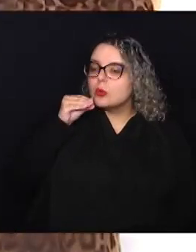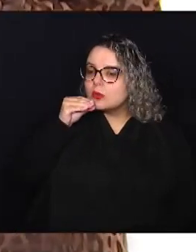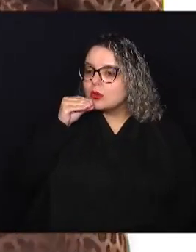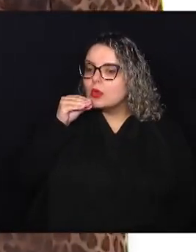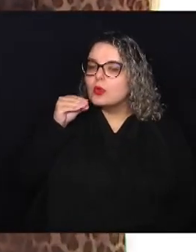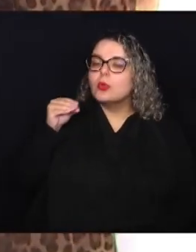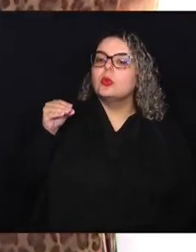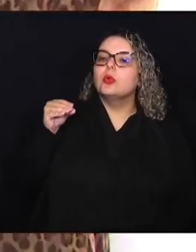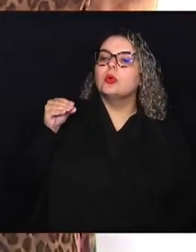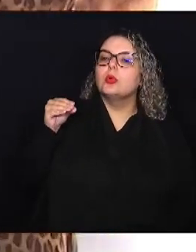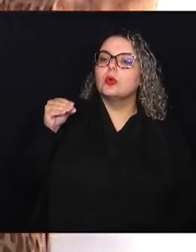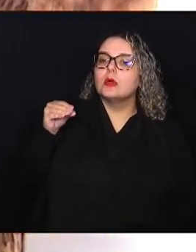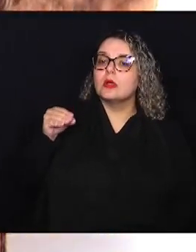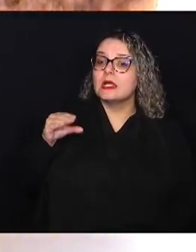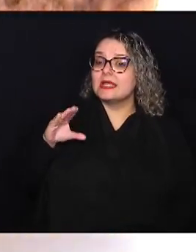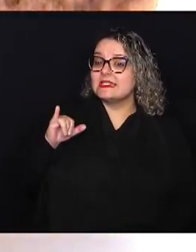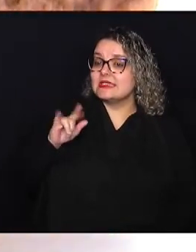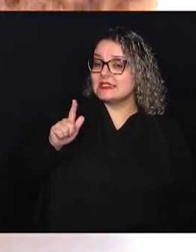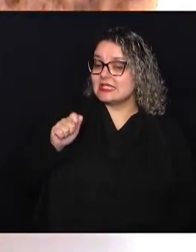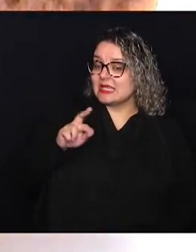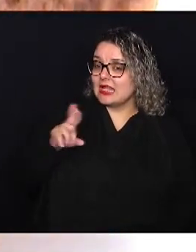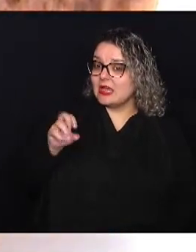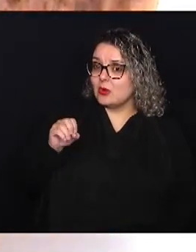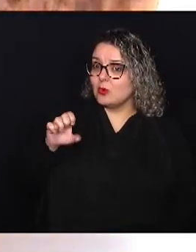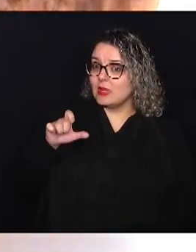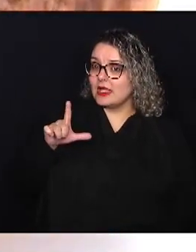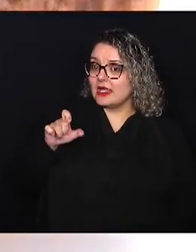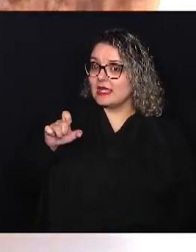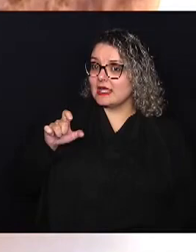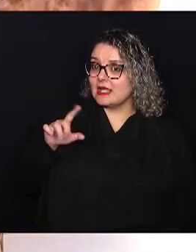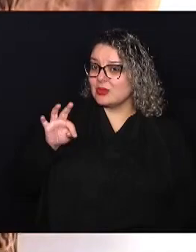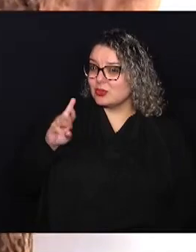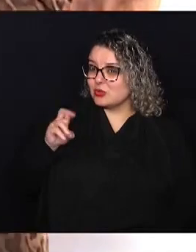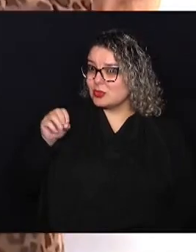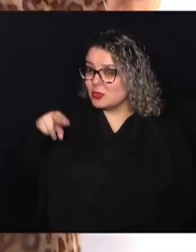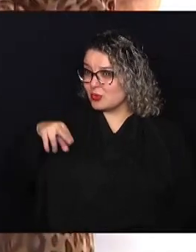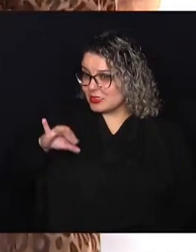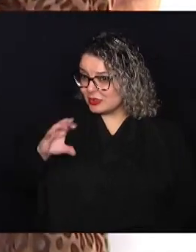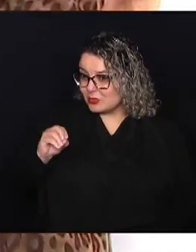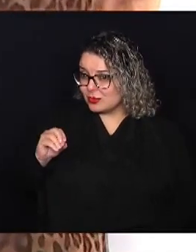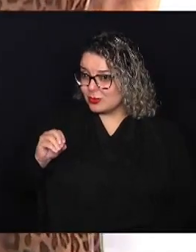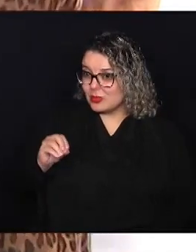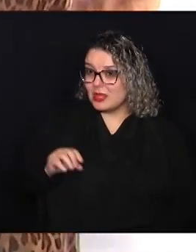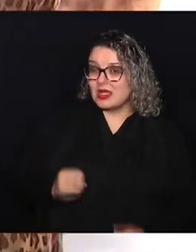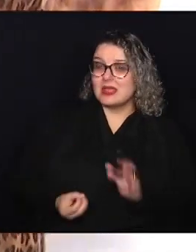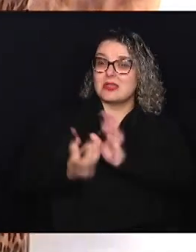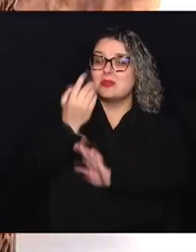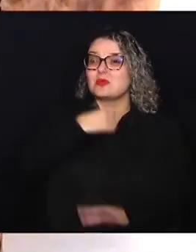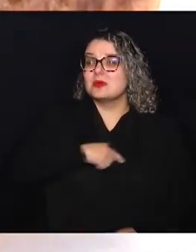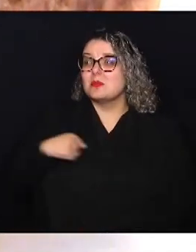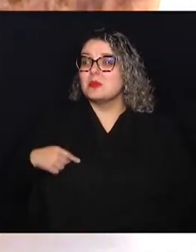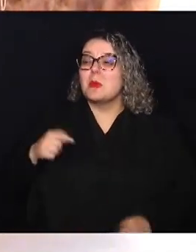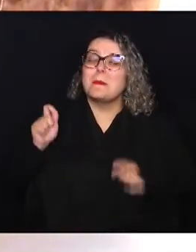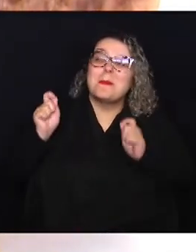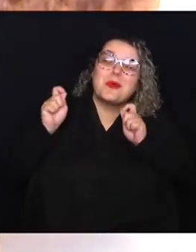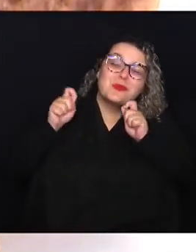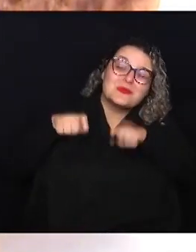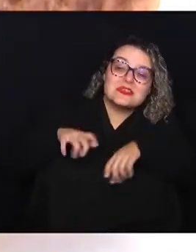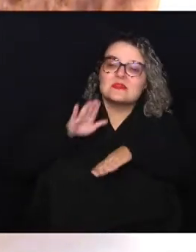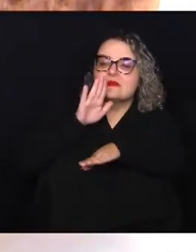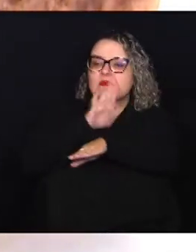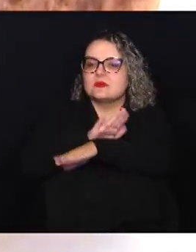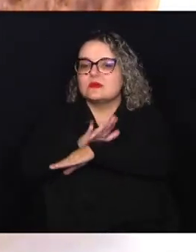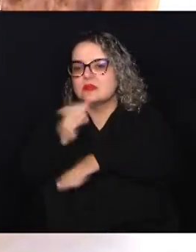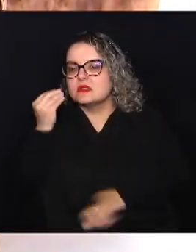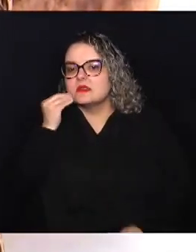Na verdade, o cigarro eletrônico, ele surgiu lá na China para uma possível tentativa de ajudar as pessoas a pararem de fumar.